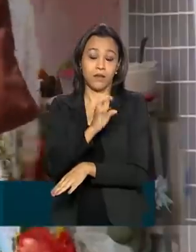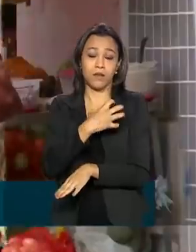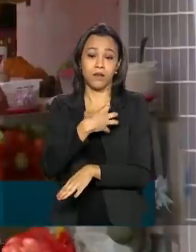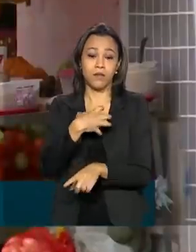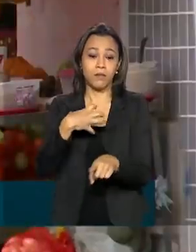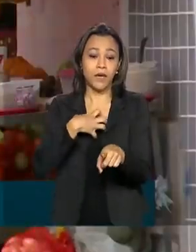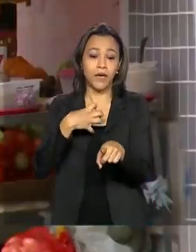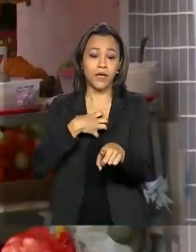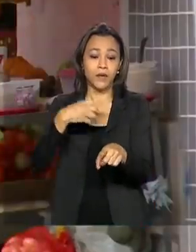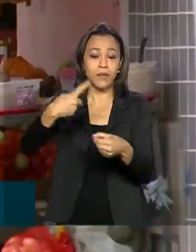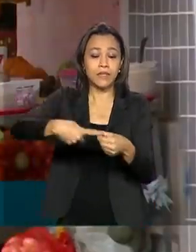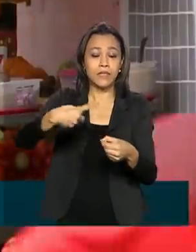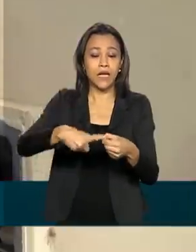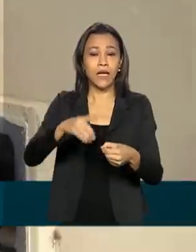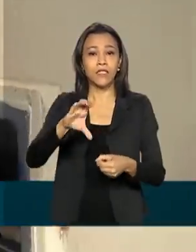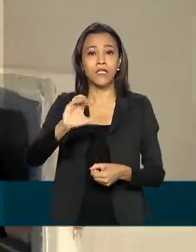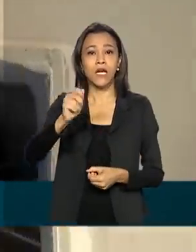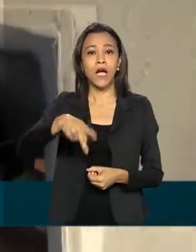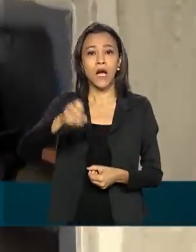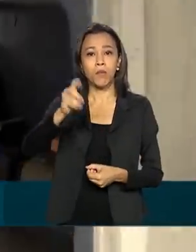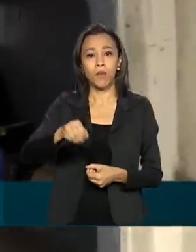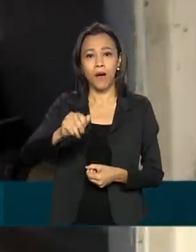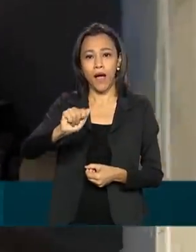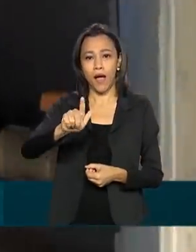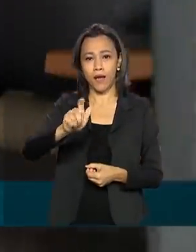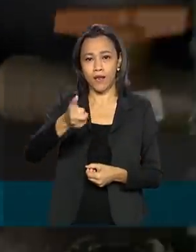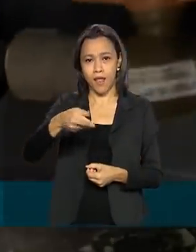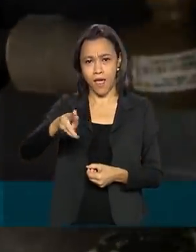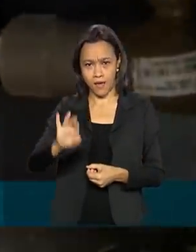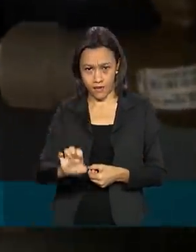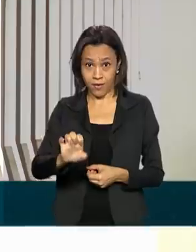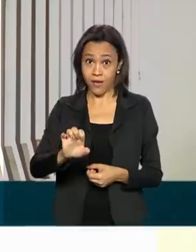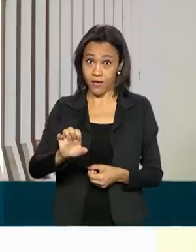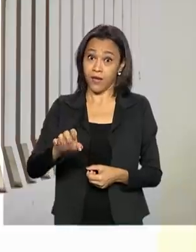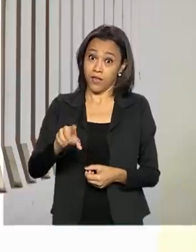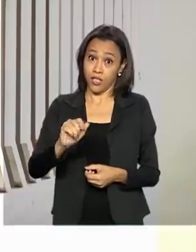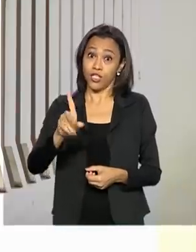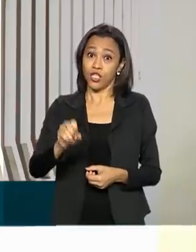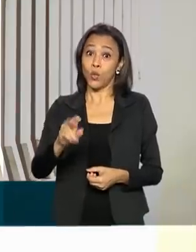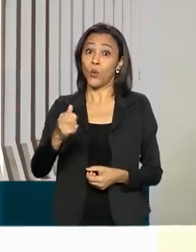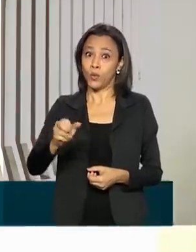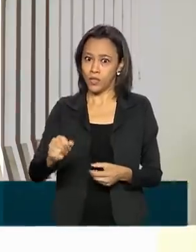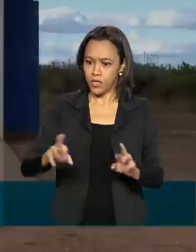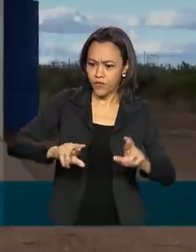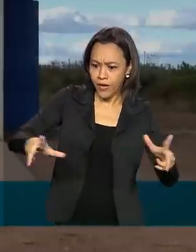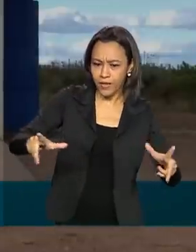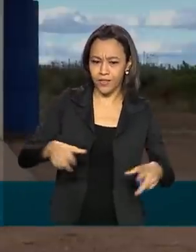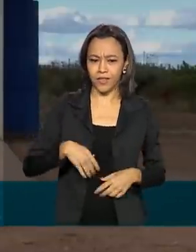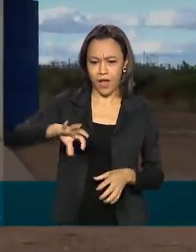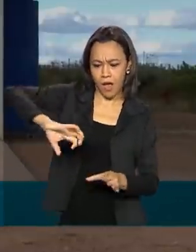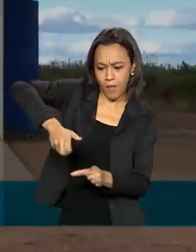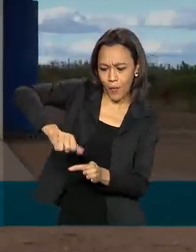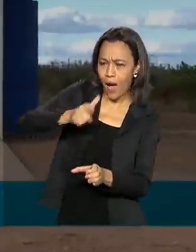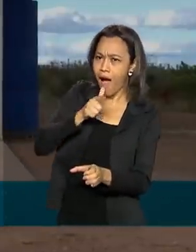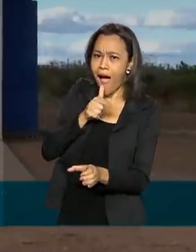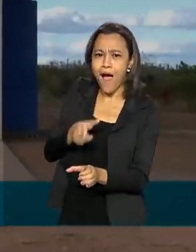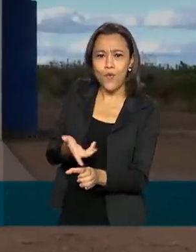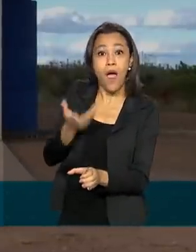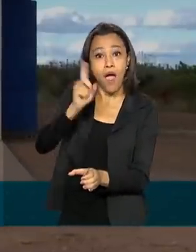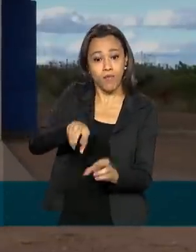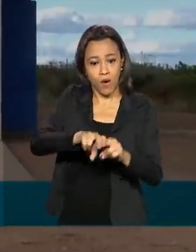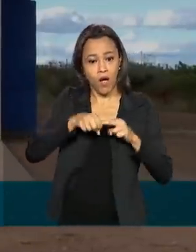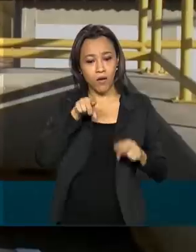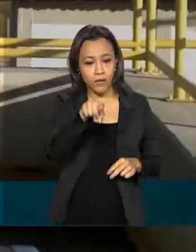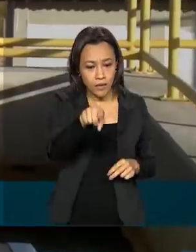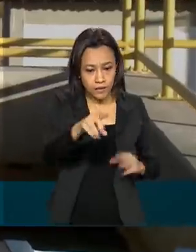Campo Alegre de Lourdes, que começa a viver uma nova realidade. Abriu a torneira, já tem água. É por meio deste sistema